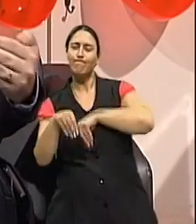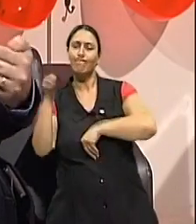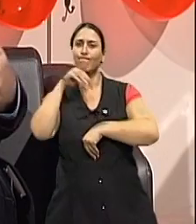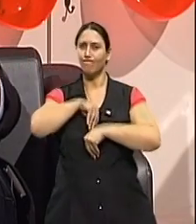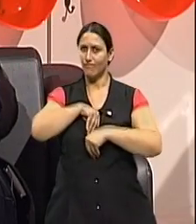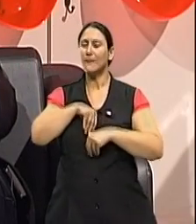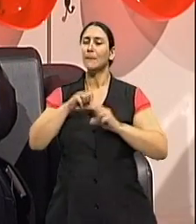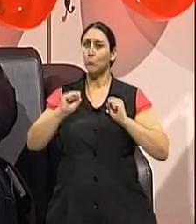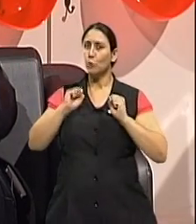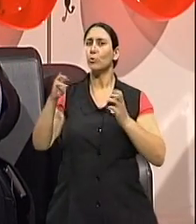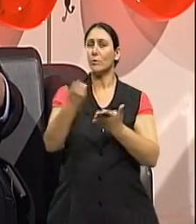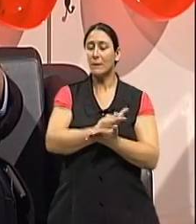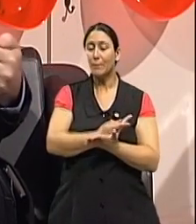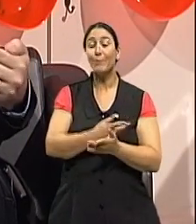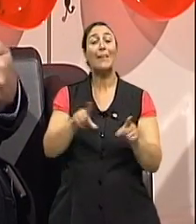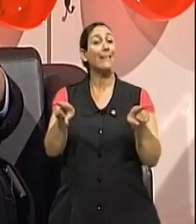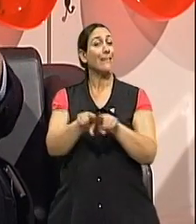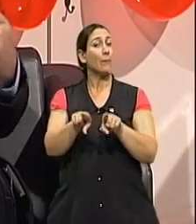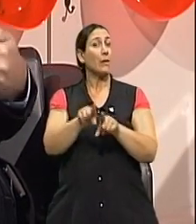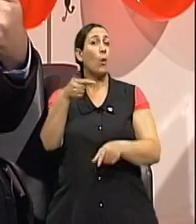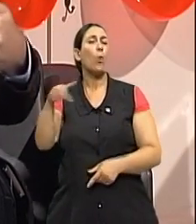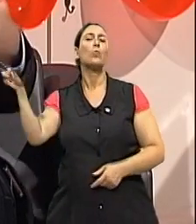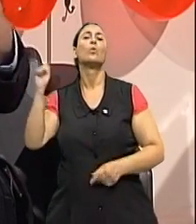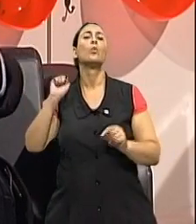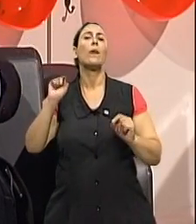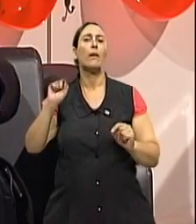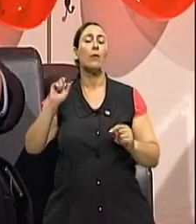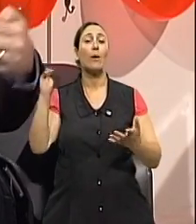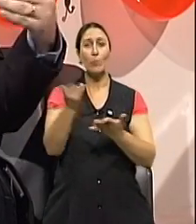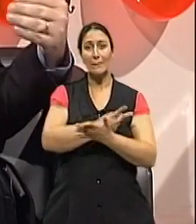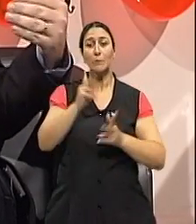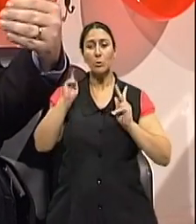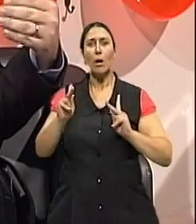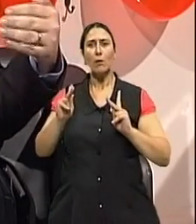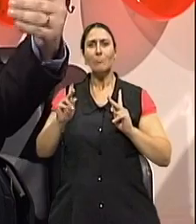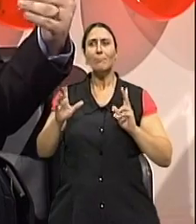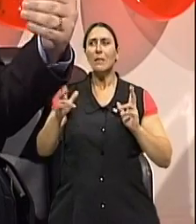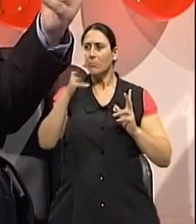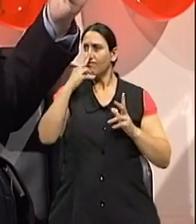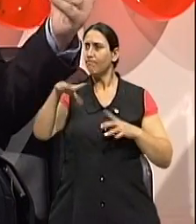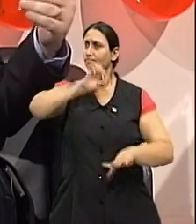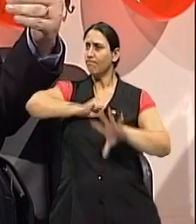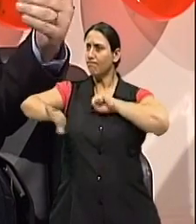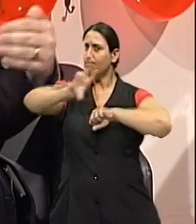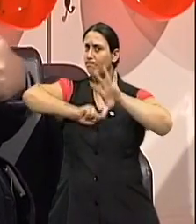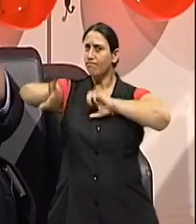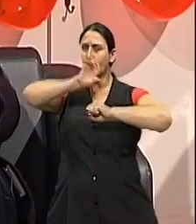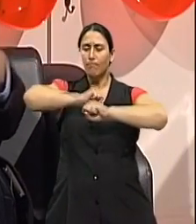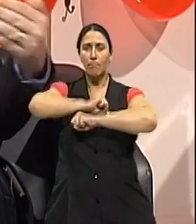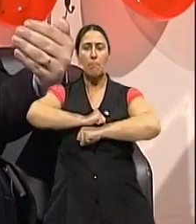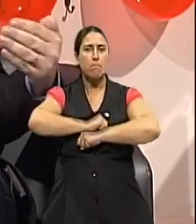fatores que a gente não consegue controlar, que é o curso do transtorno, né? Então, quando a fala em depressão, a fala em algo que pode ter um curso